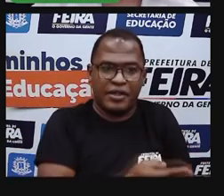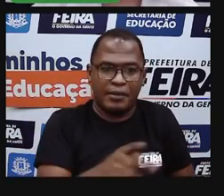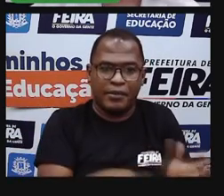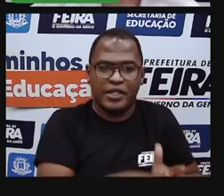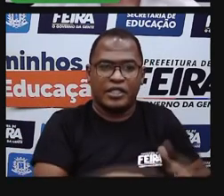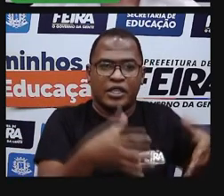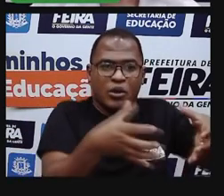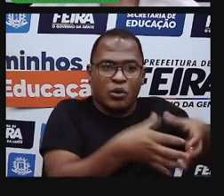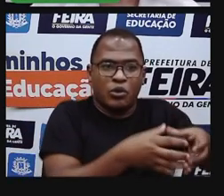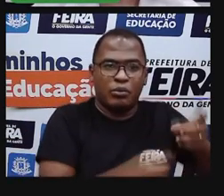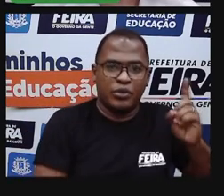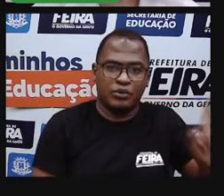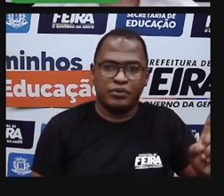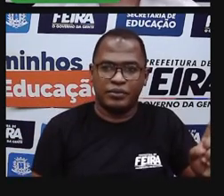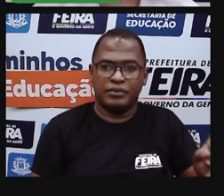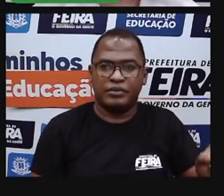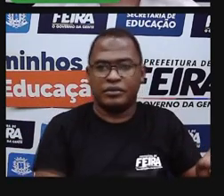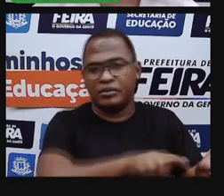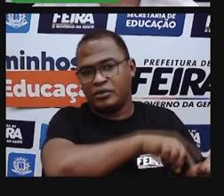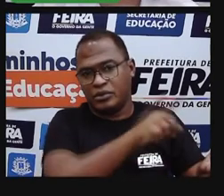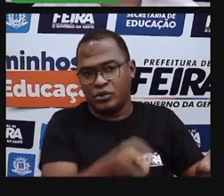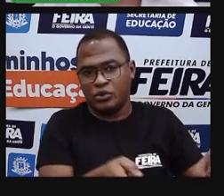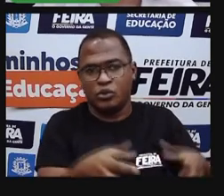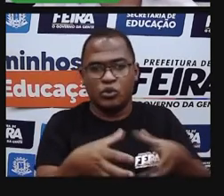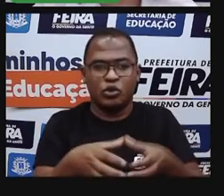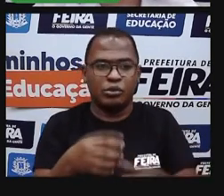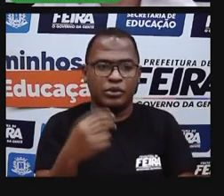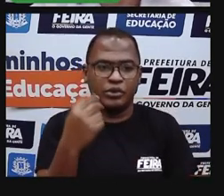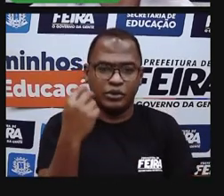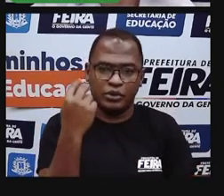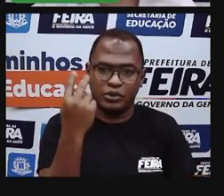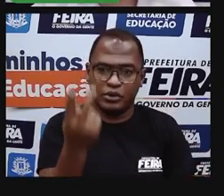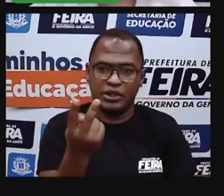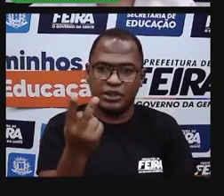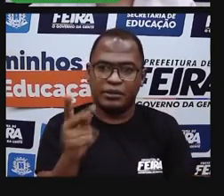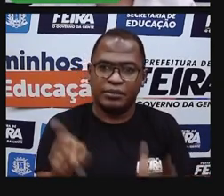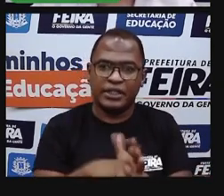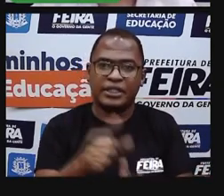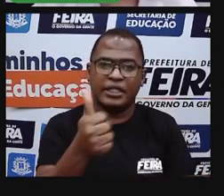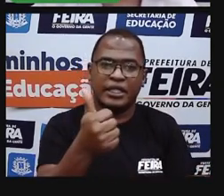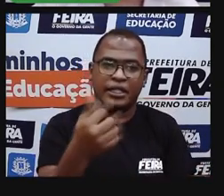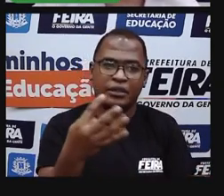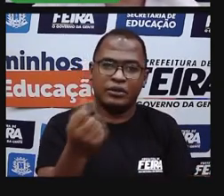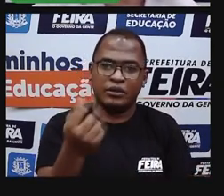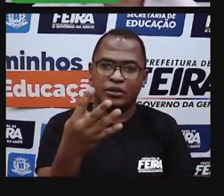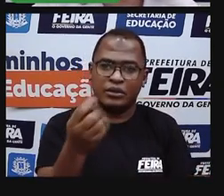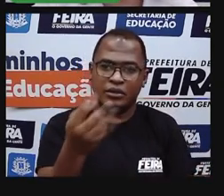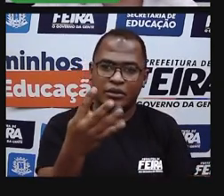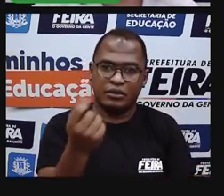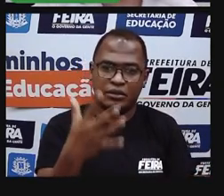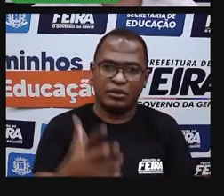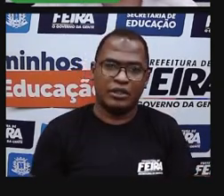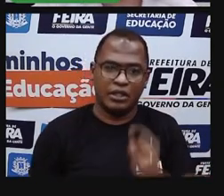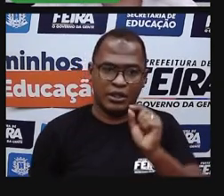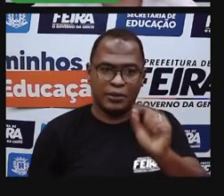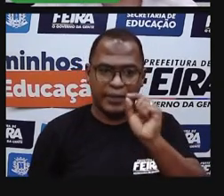Temos também 14 bairros na região administrativa 2,